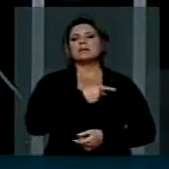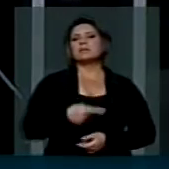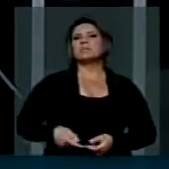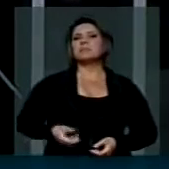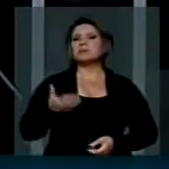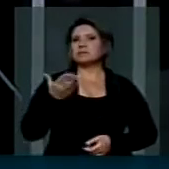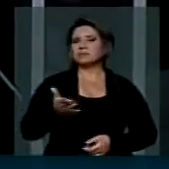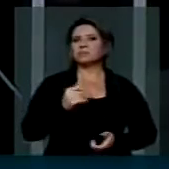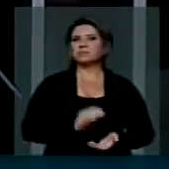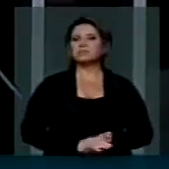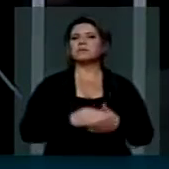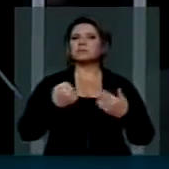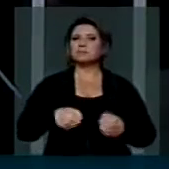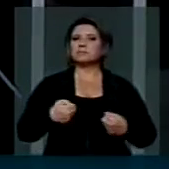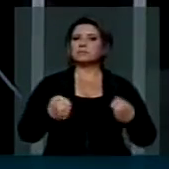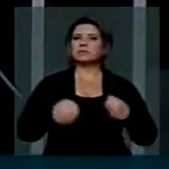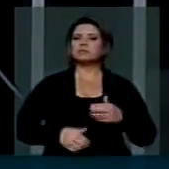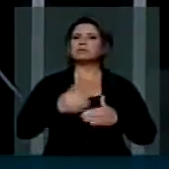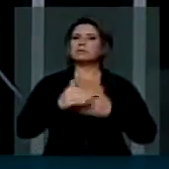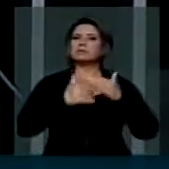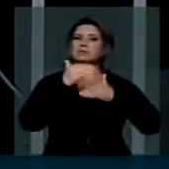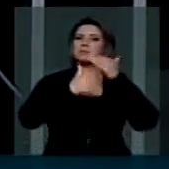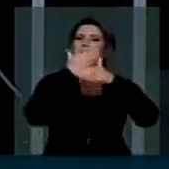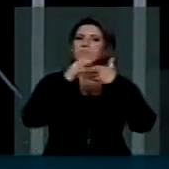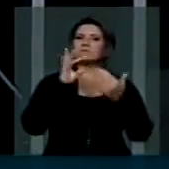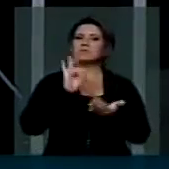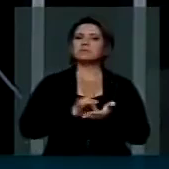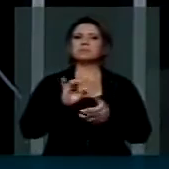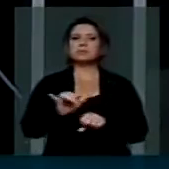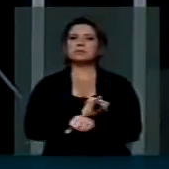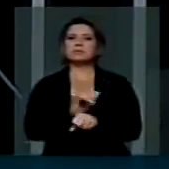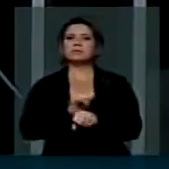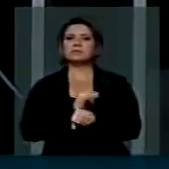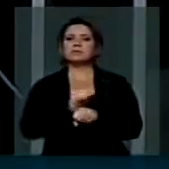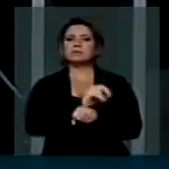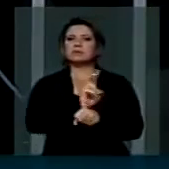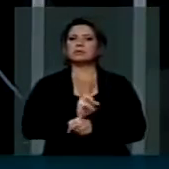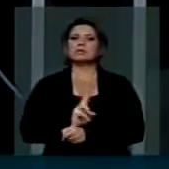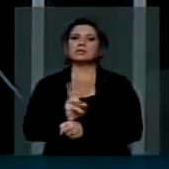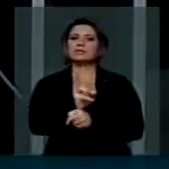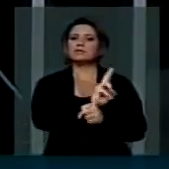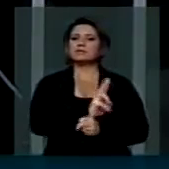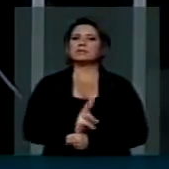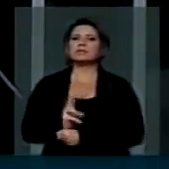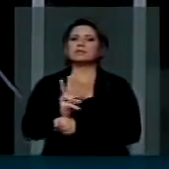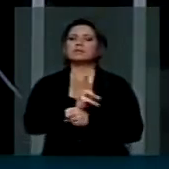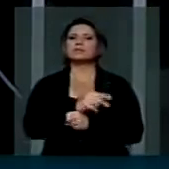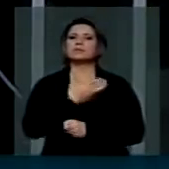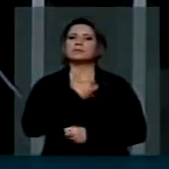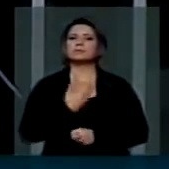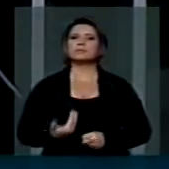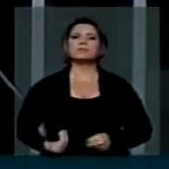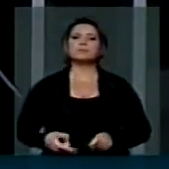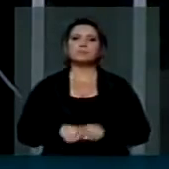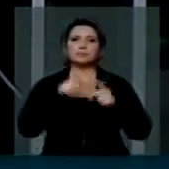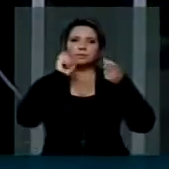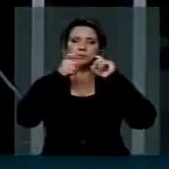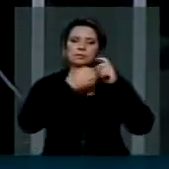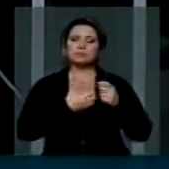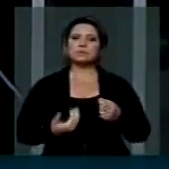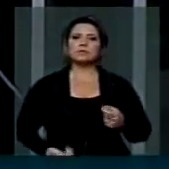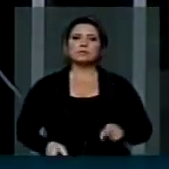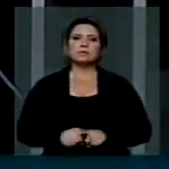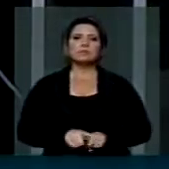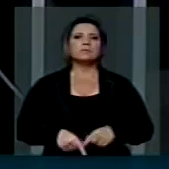precisamos avançar muito ainda na implantação de mecanismos de fiscalização e controle da gestão pública. Eu acho que passa por aí.